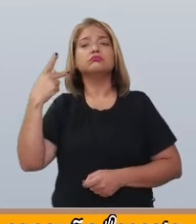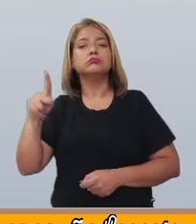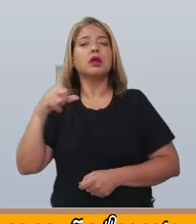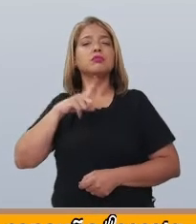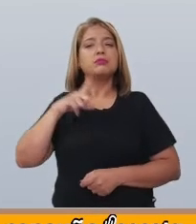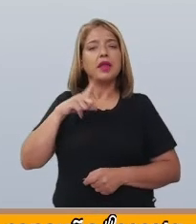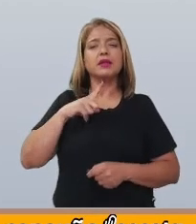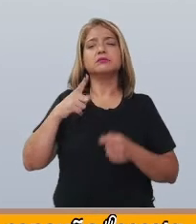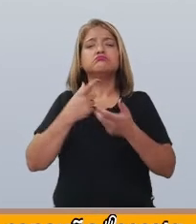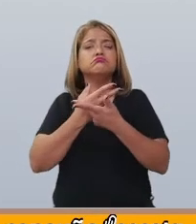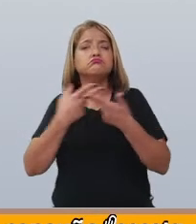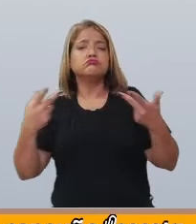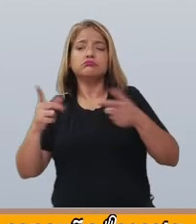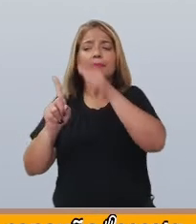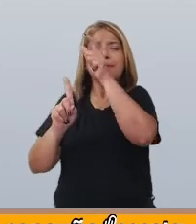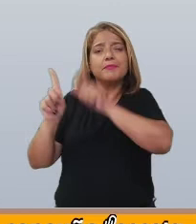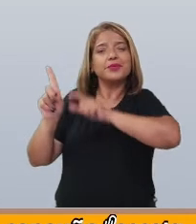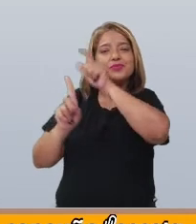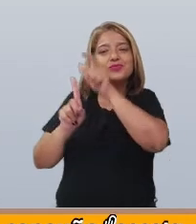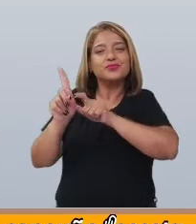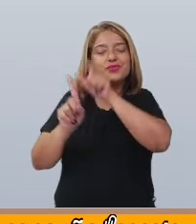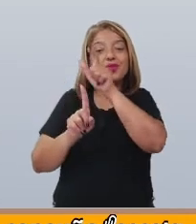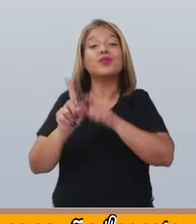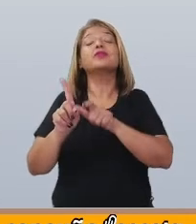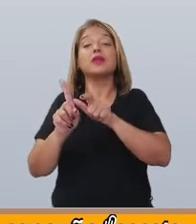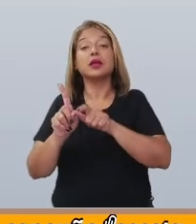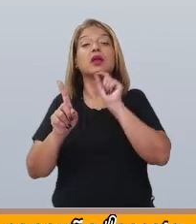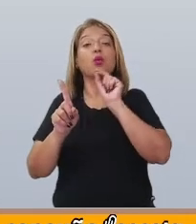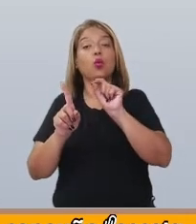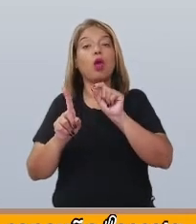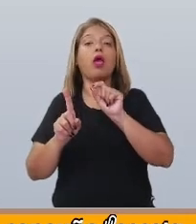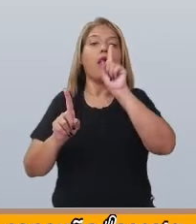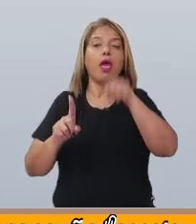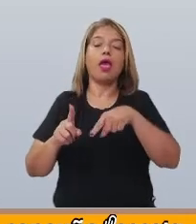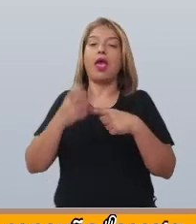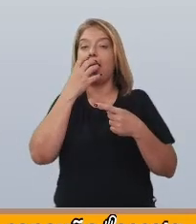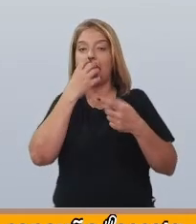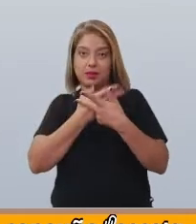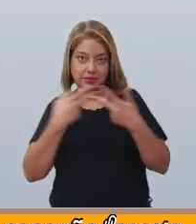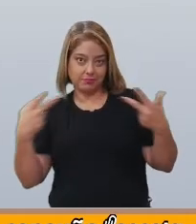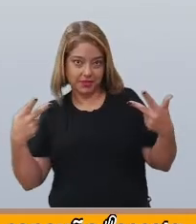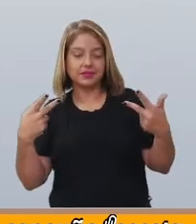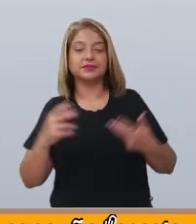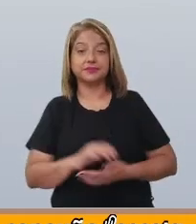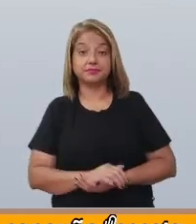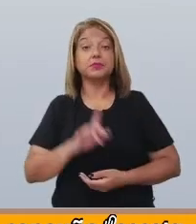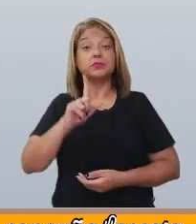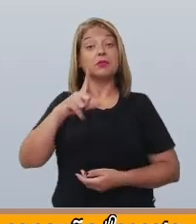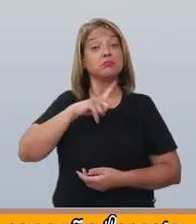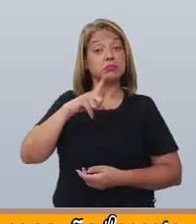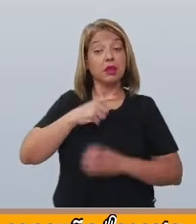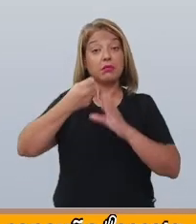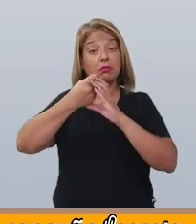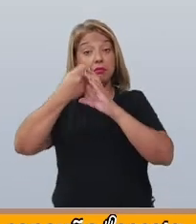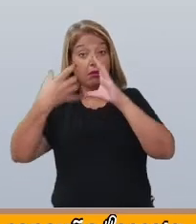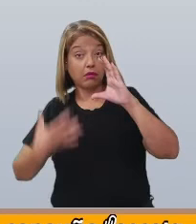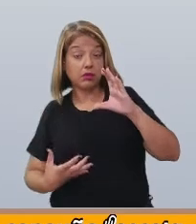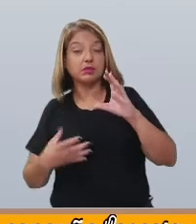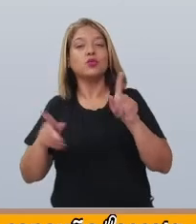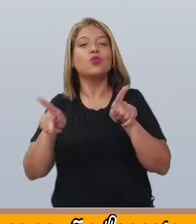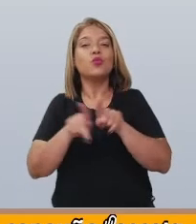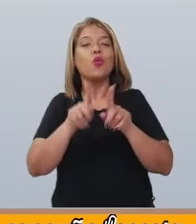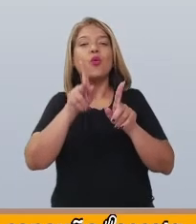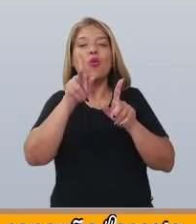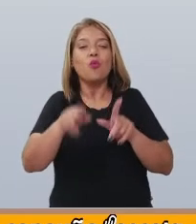na qual as personagens são, geralmente, animais que possuem características